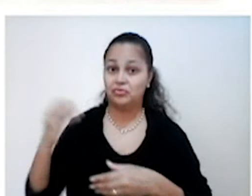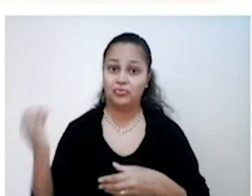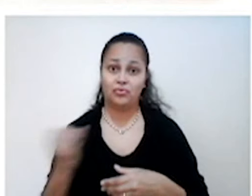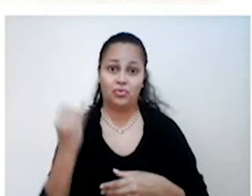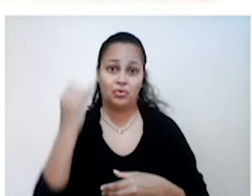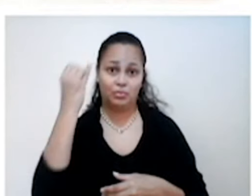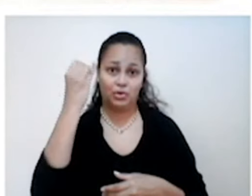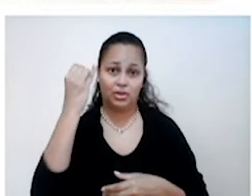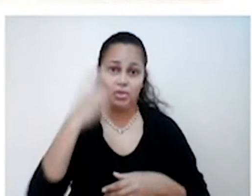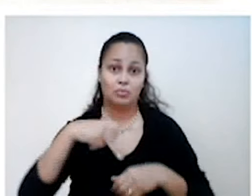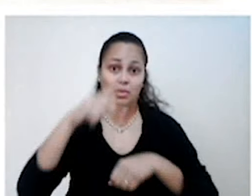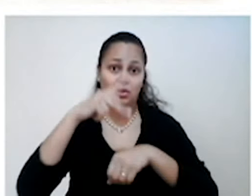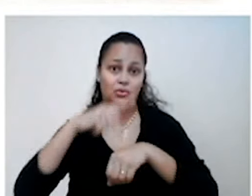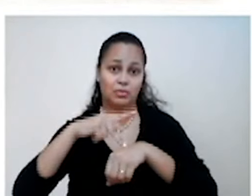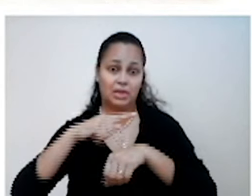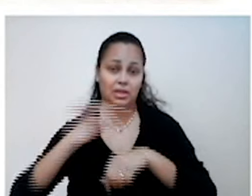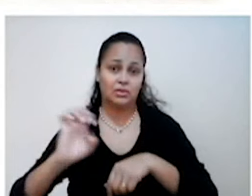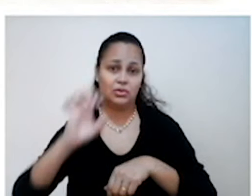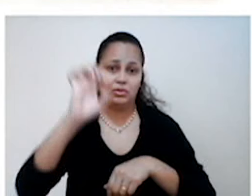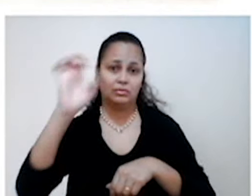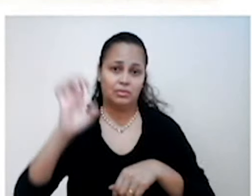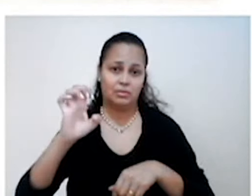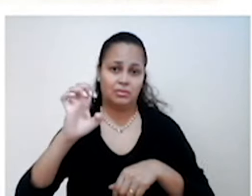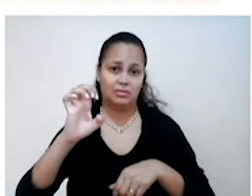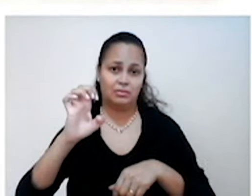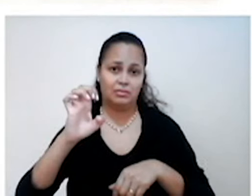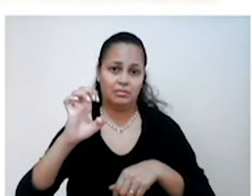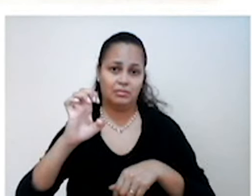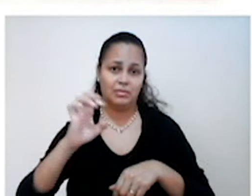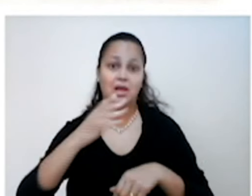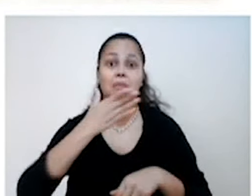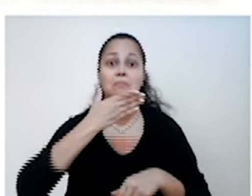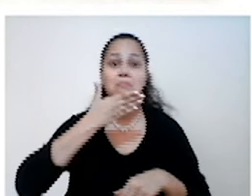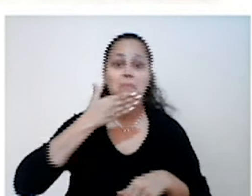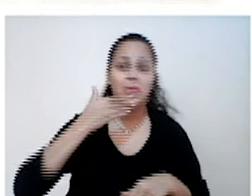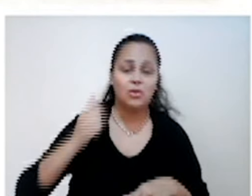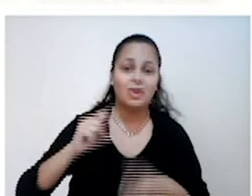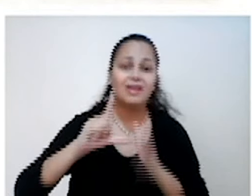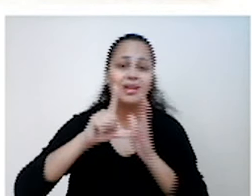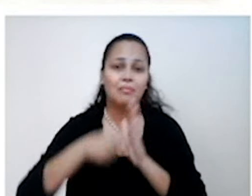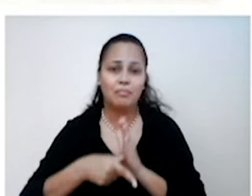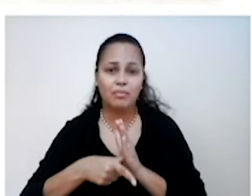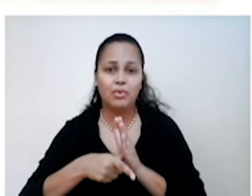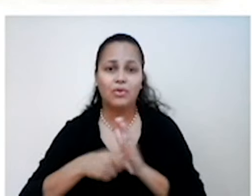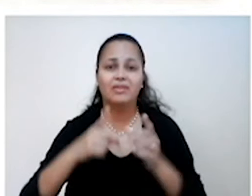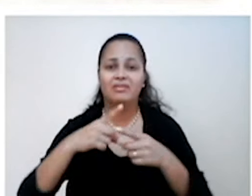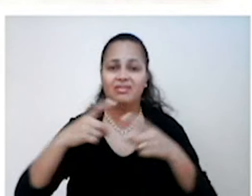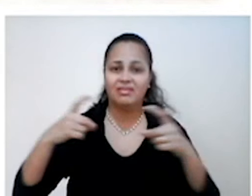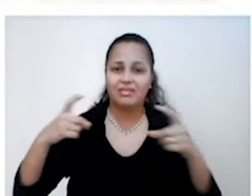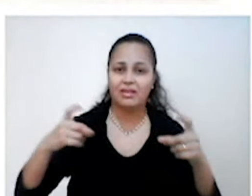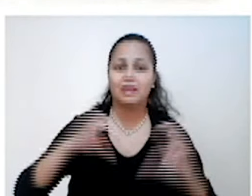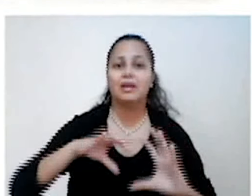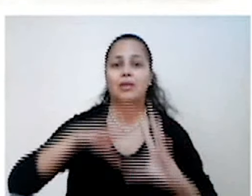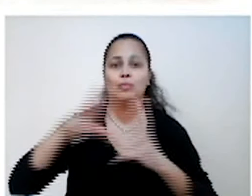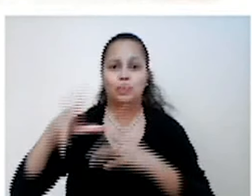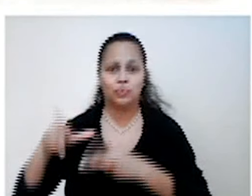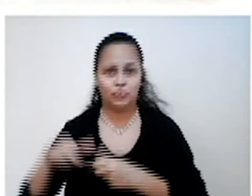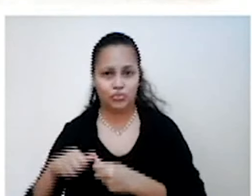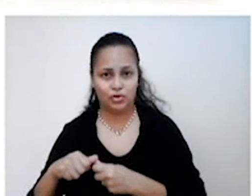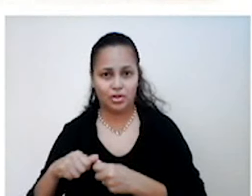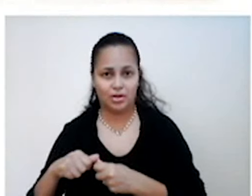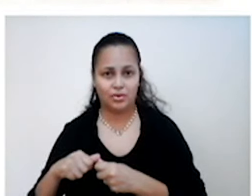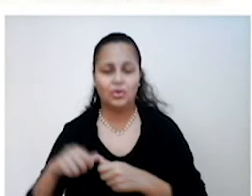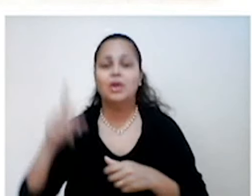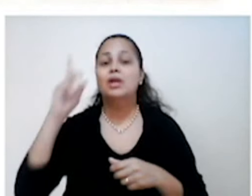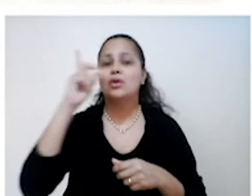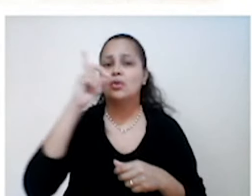para os países europeus se reconstruírem após a Primeira Guerra Mundial. Certo? No entanto, o rastro de destruição